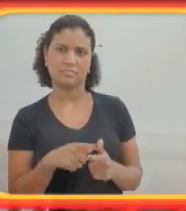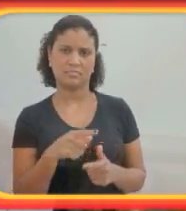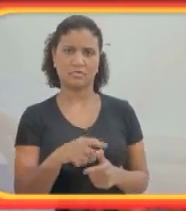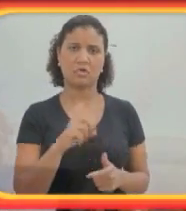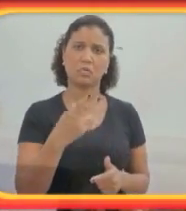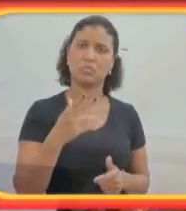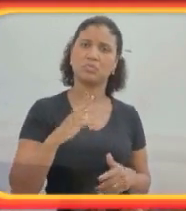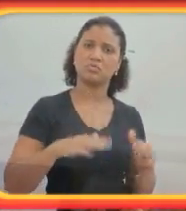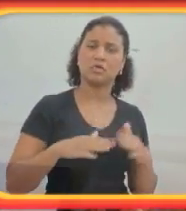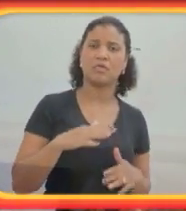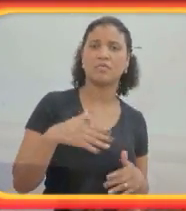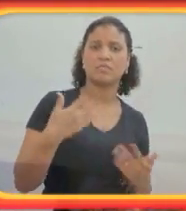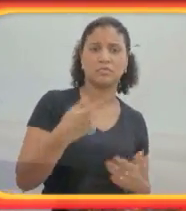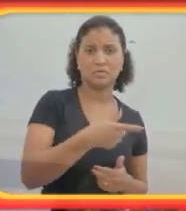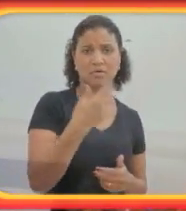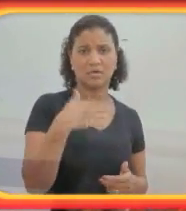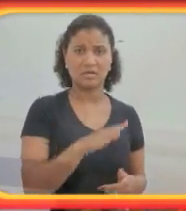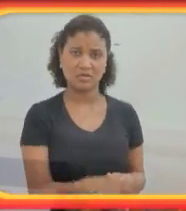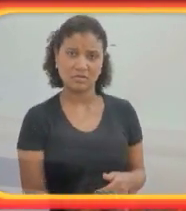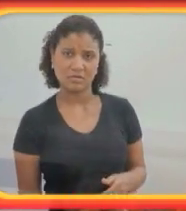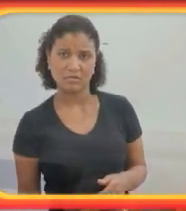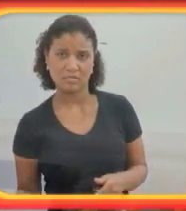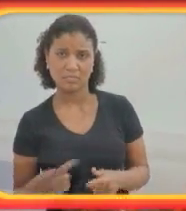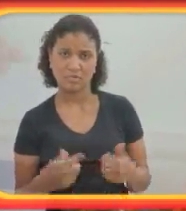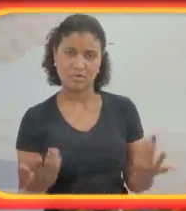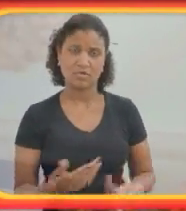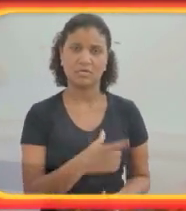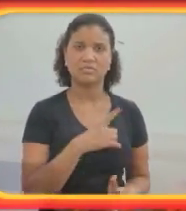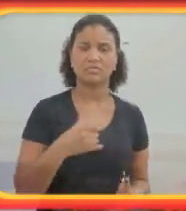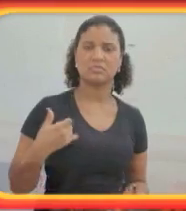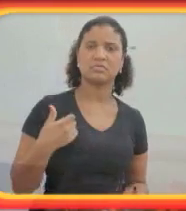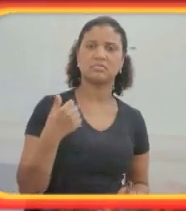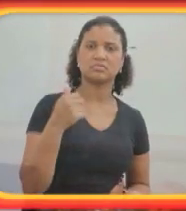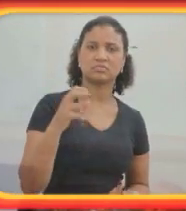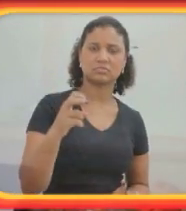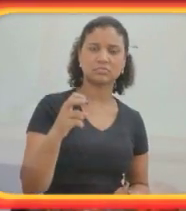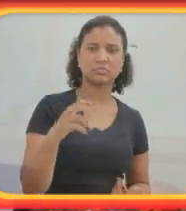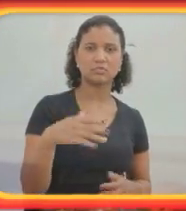15 anos, quando as emoções desempenham um papel maior do que no passado.